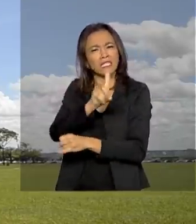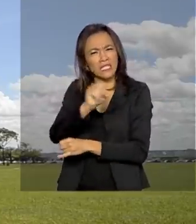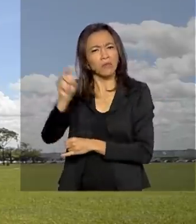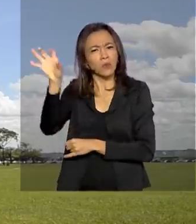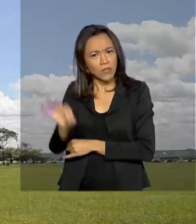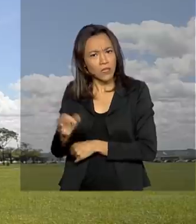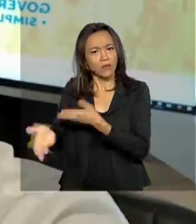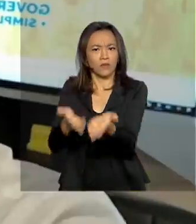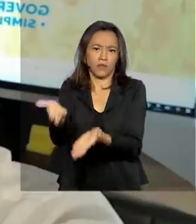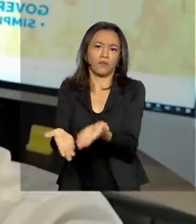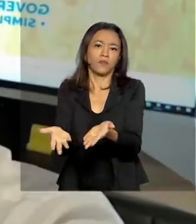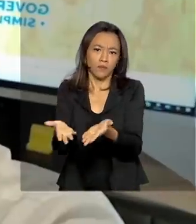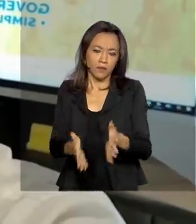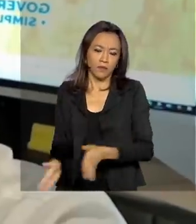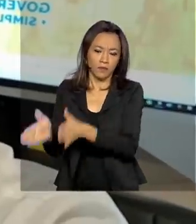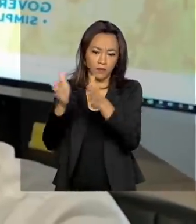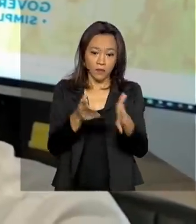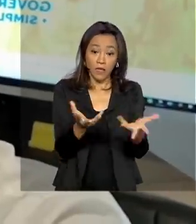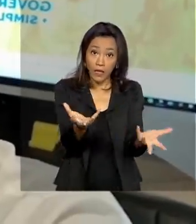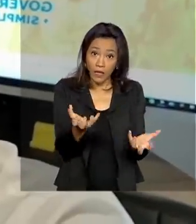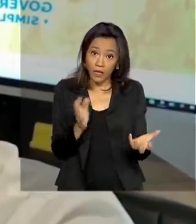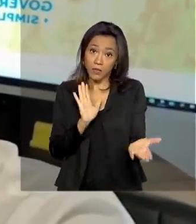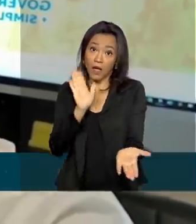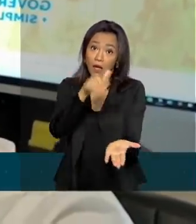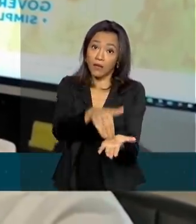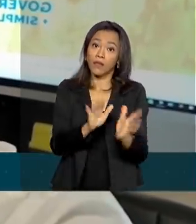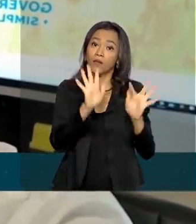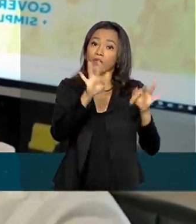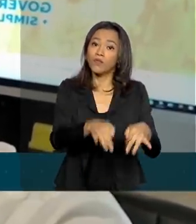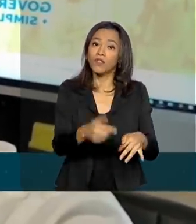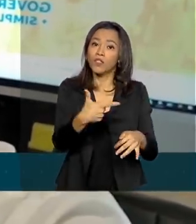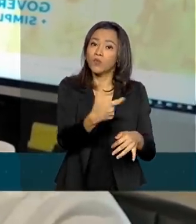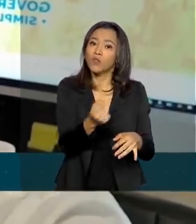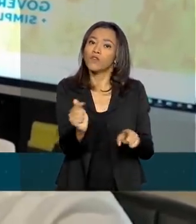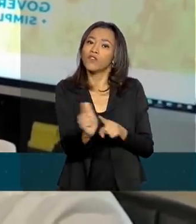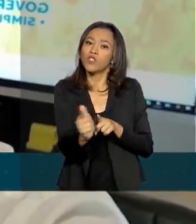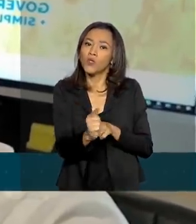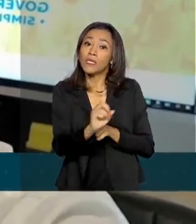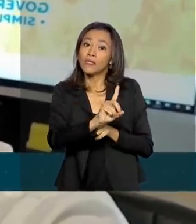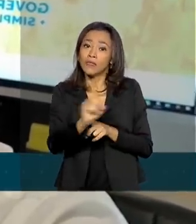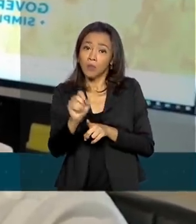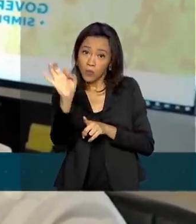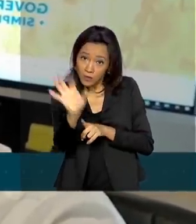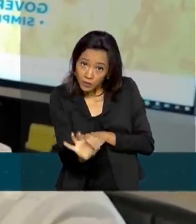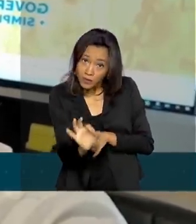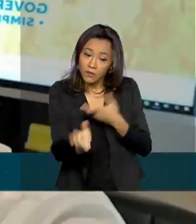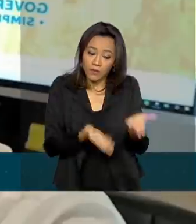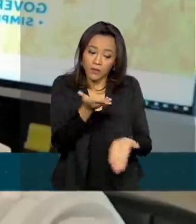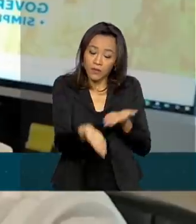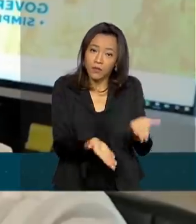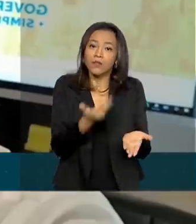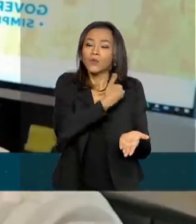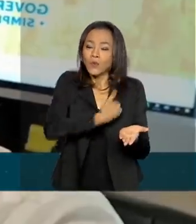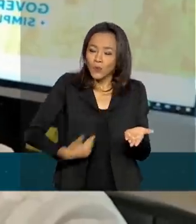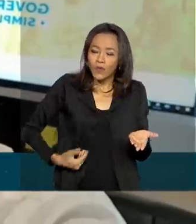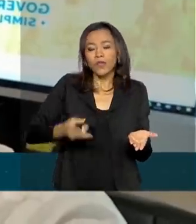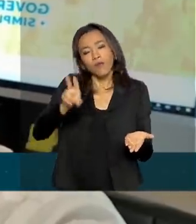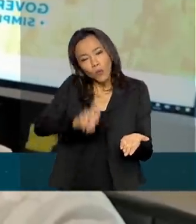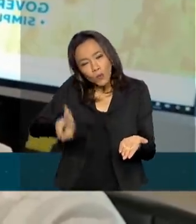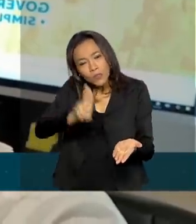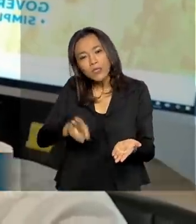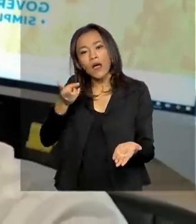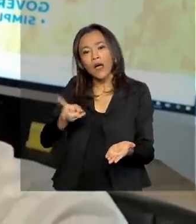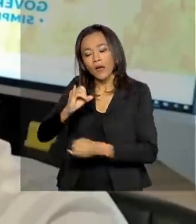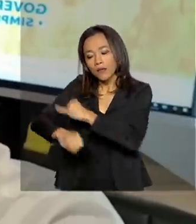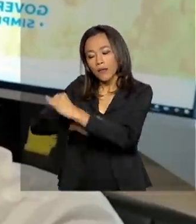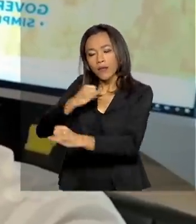% dos serviços. Queremos que até o final de 2022, 100% dos serviços públicos sejam digitalizados, disponíveis